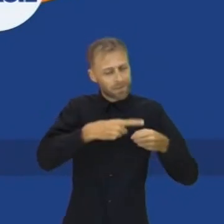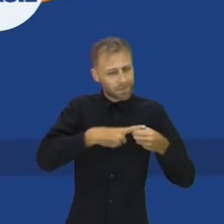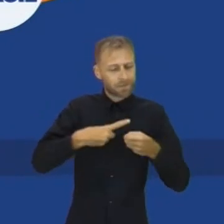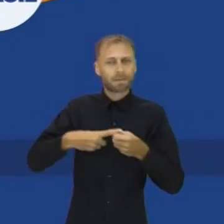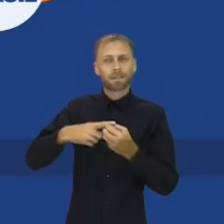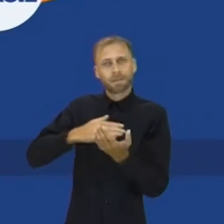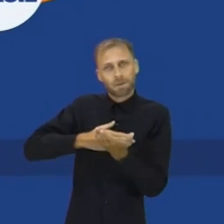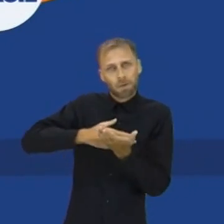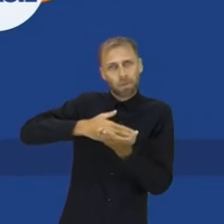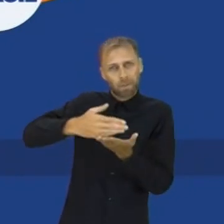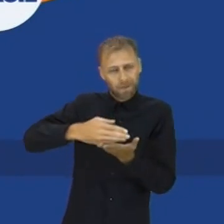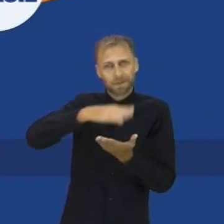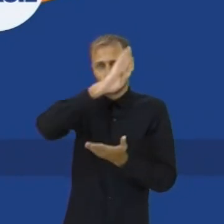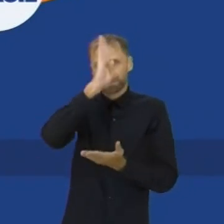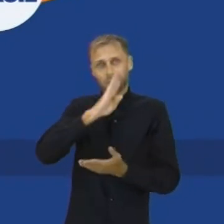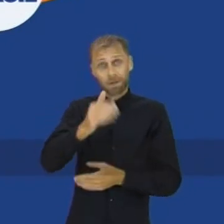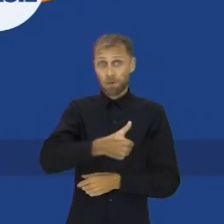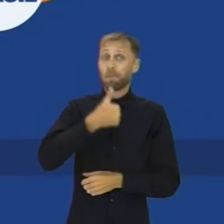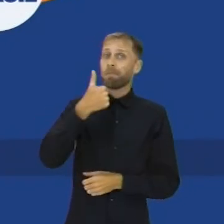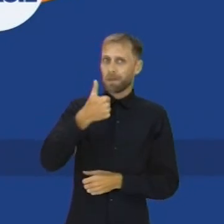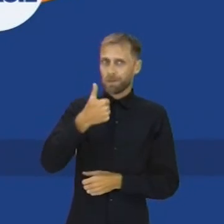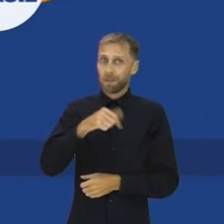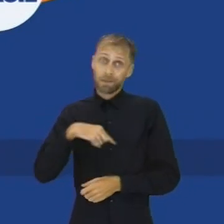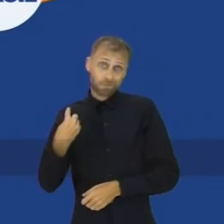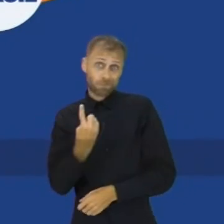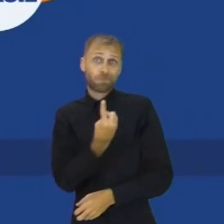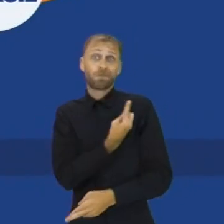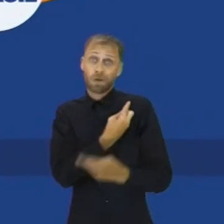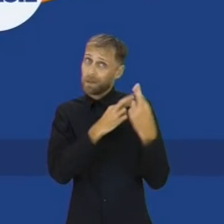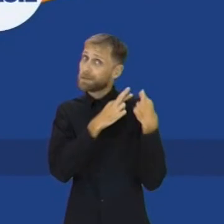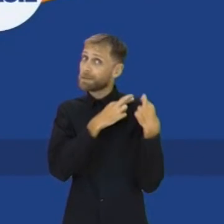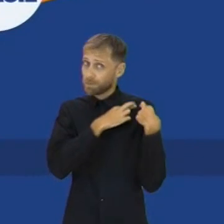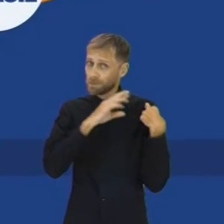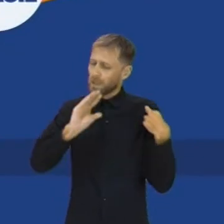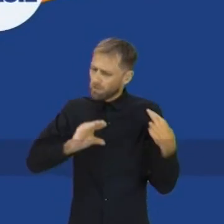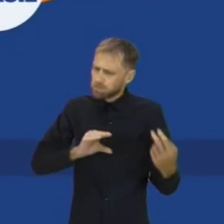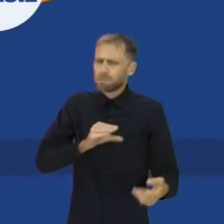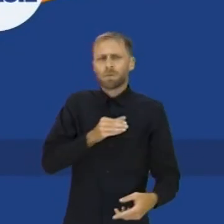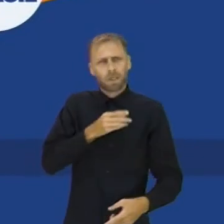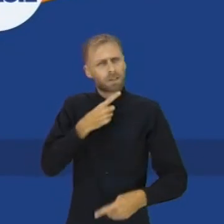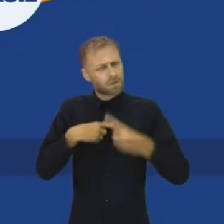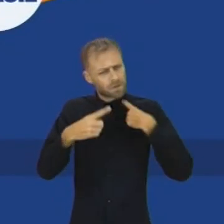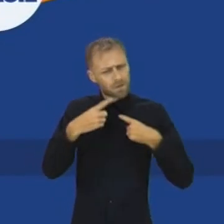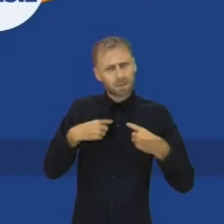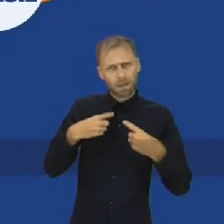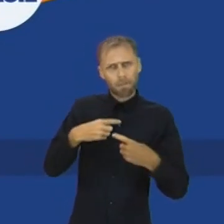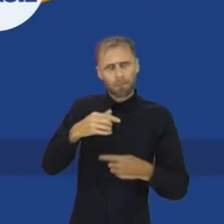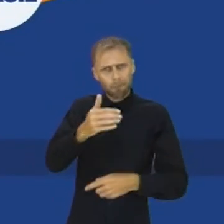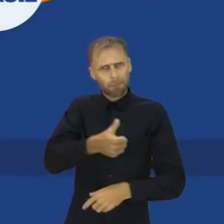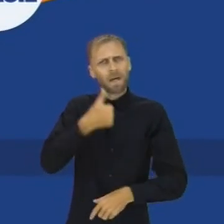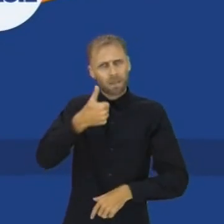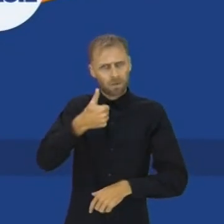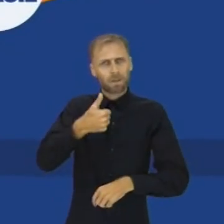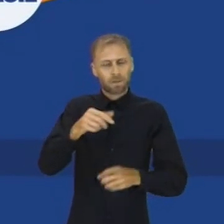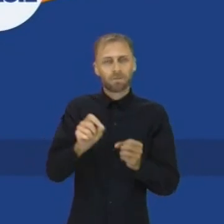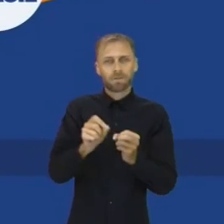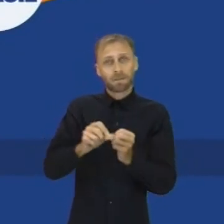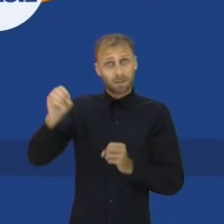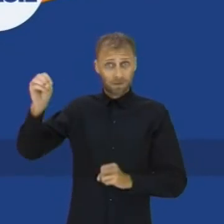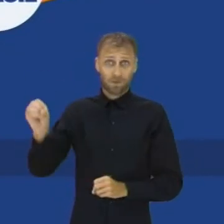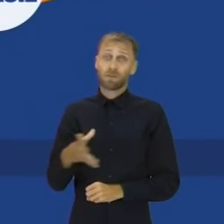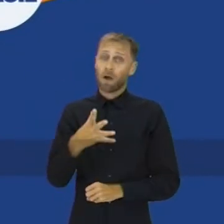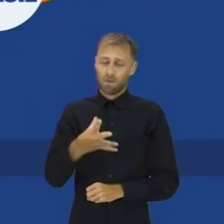cidade que começa um Brasil melhor É a vez da nossa geração Colocar coragem e vontade para buscar E construir novas